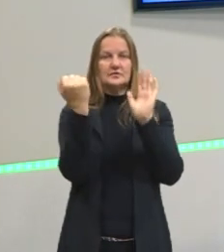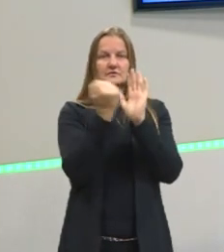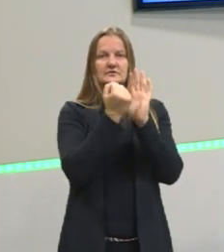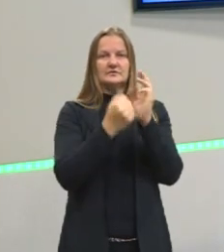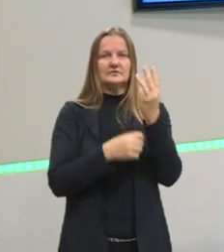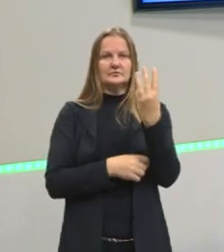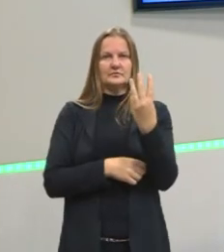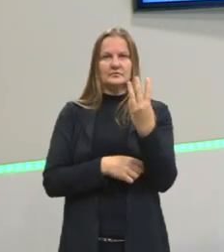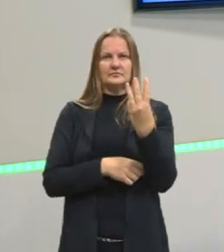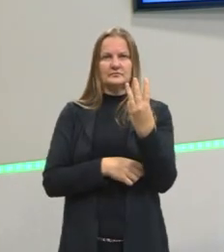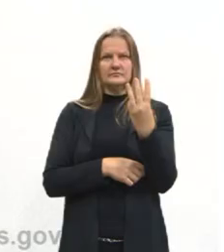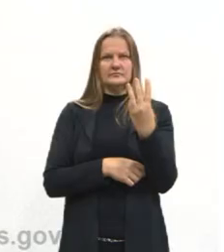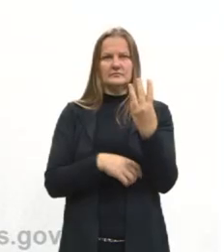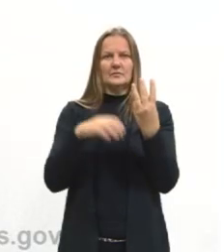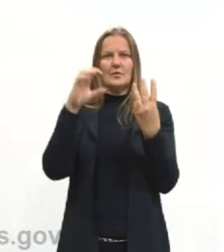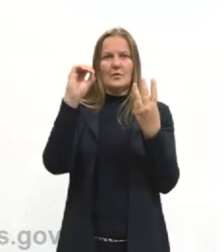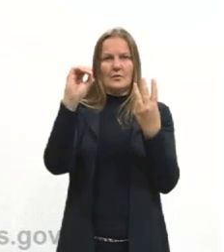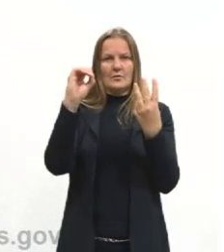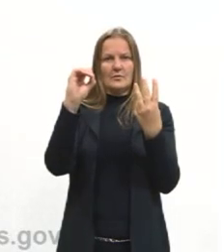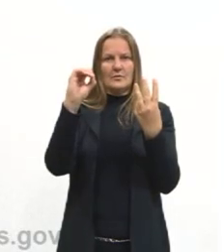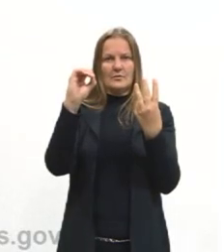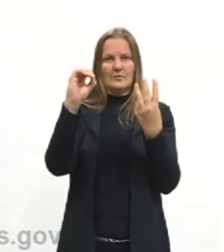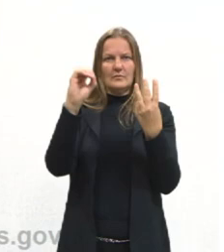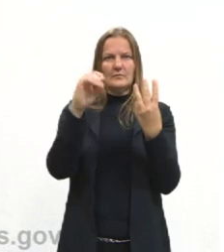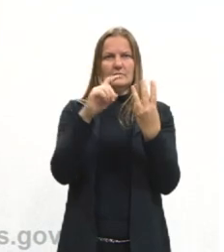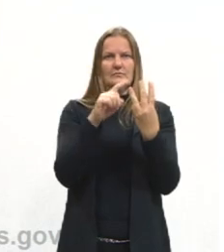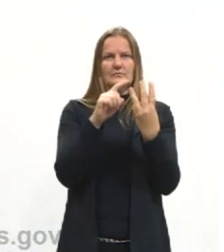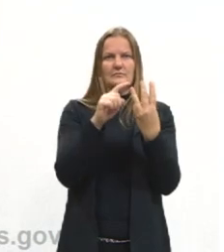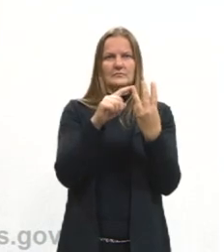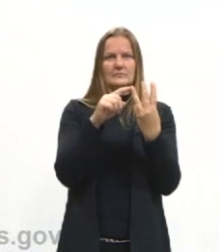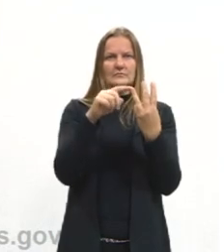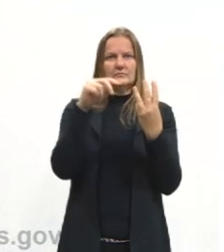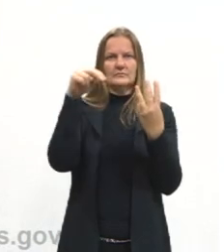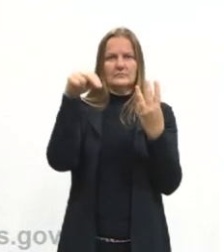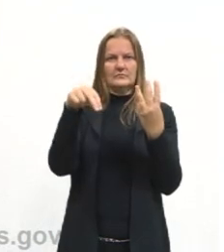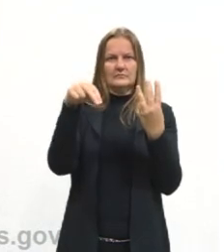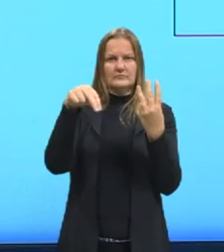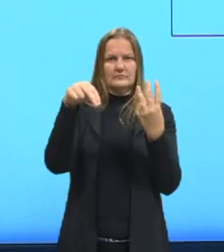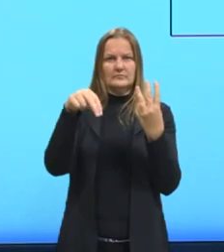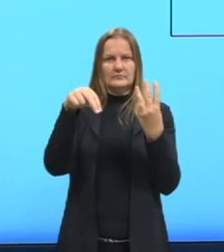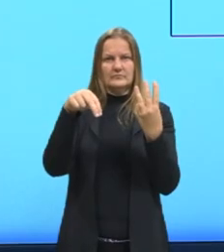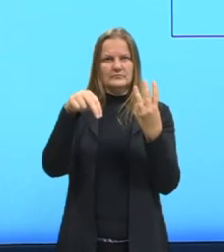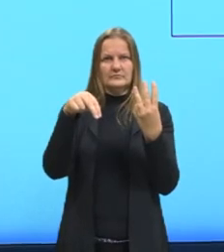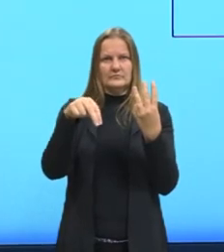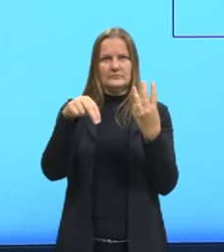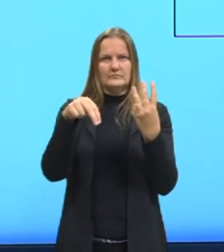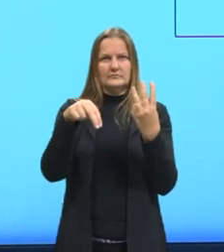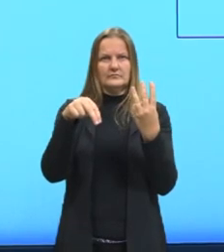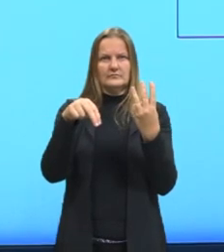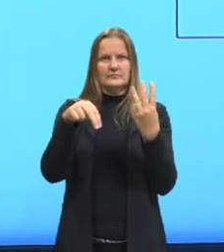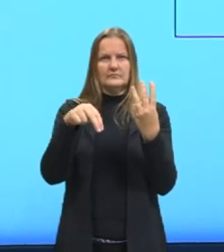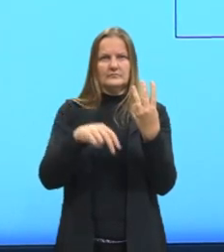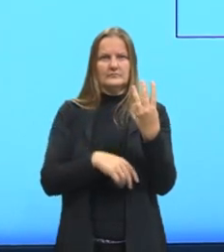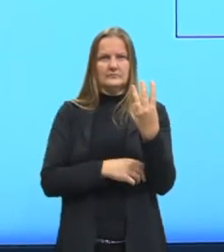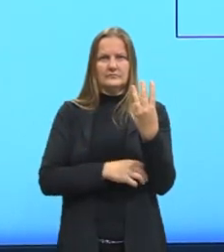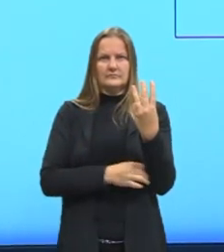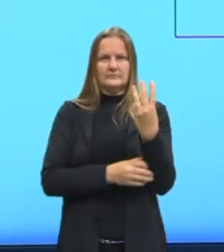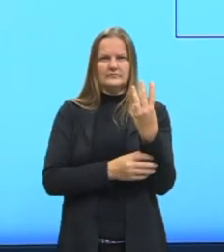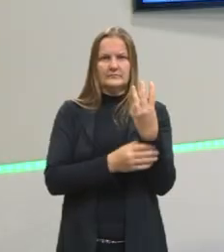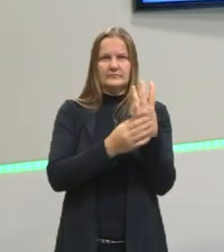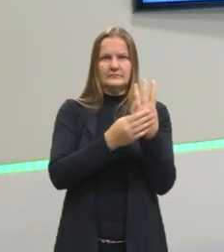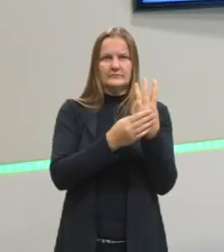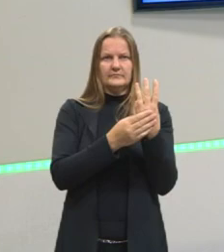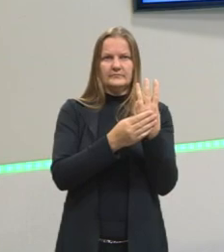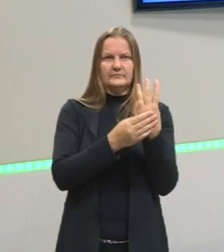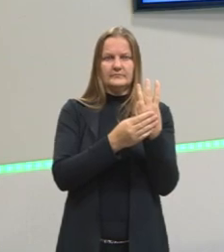o oxigênio, que tem o símbolo do elemento químico O, e o nitrogênio, que é o N de símbolo, são